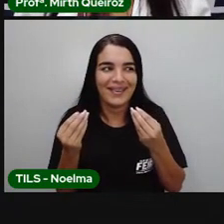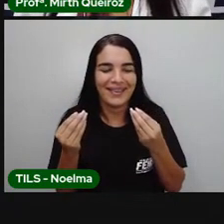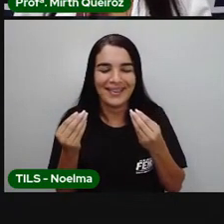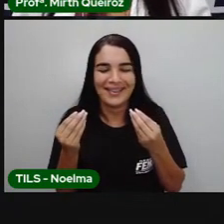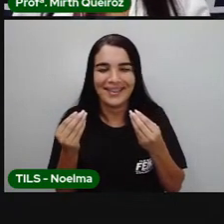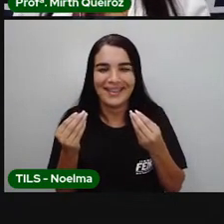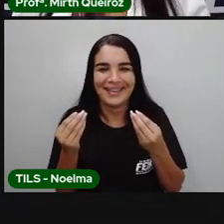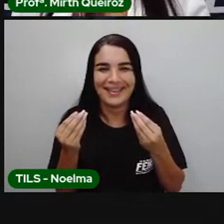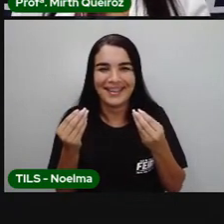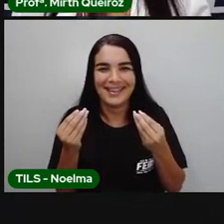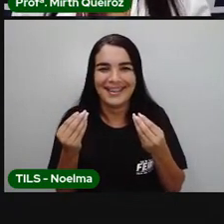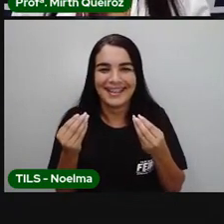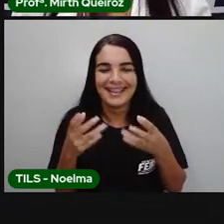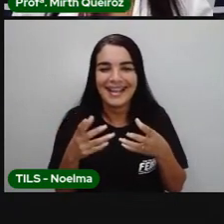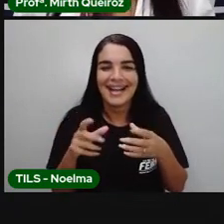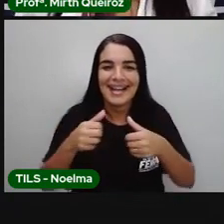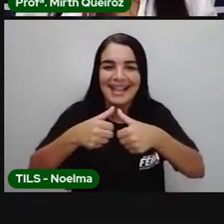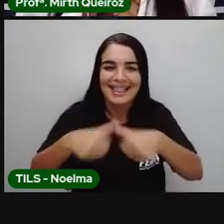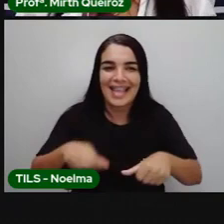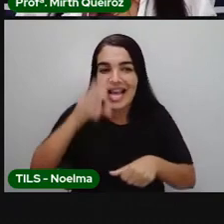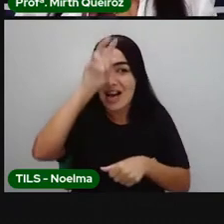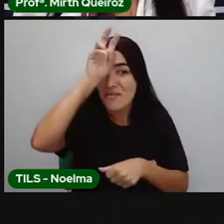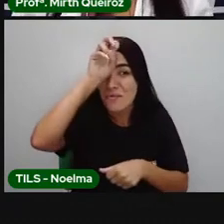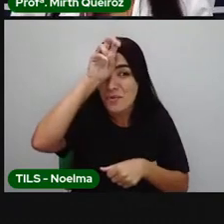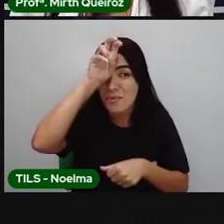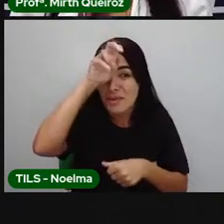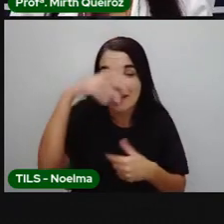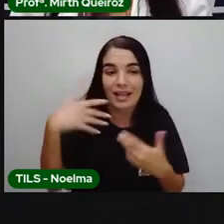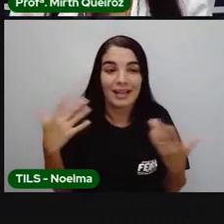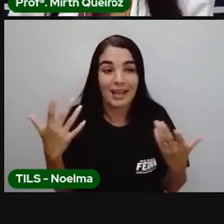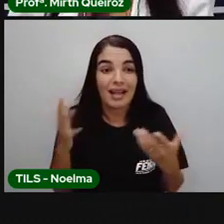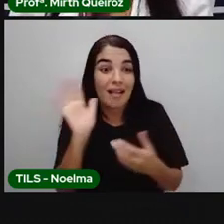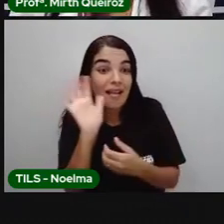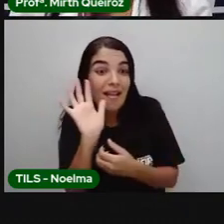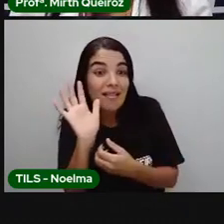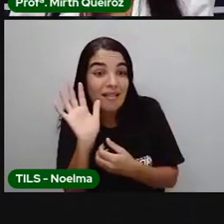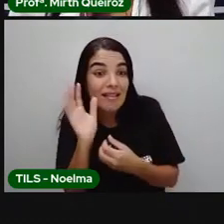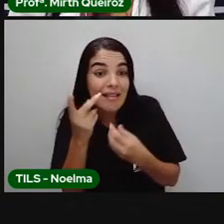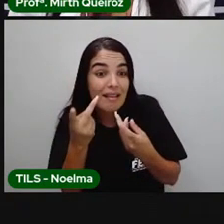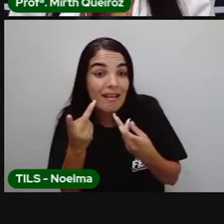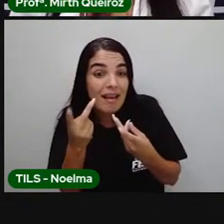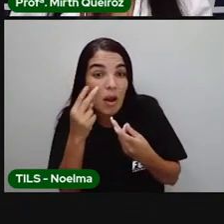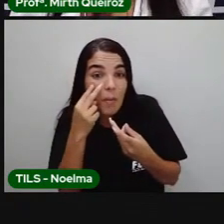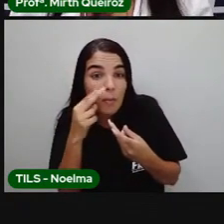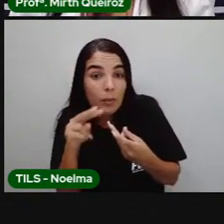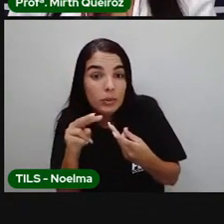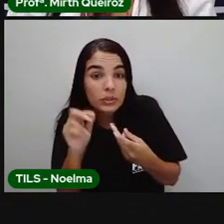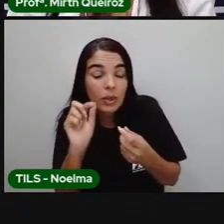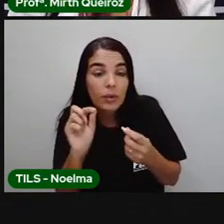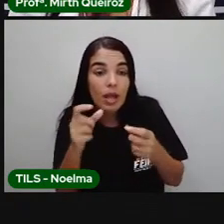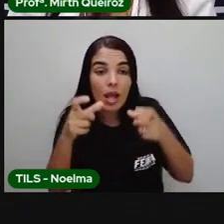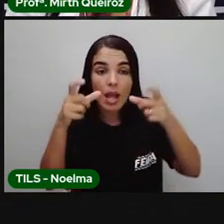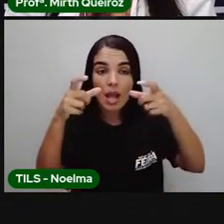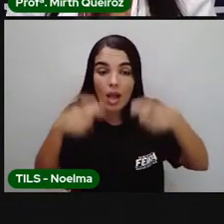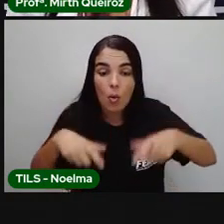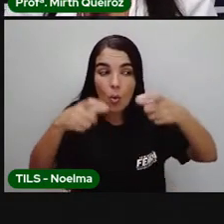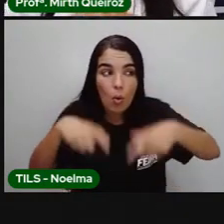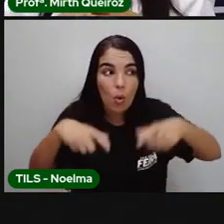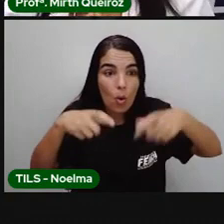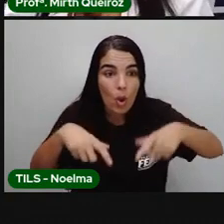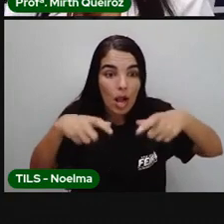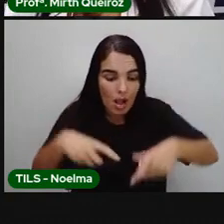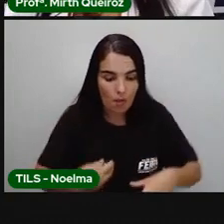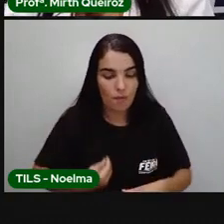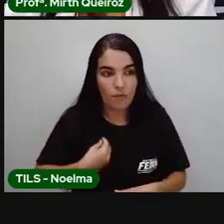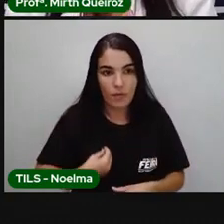formiga. O habitat dela é a terra. Então, o habitat é o local onde eles